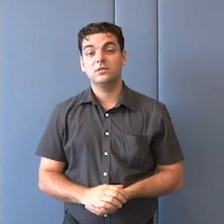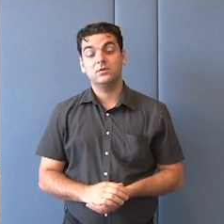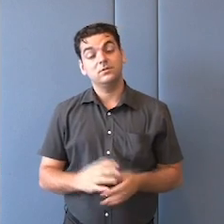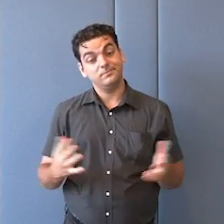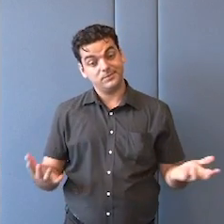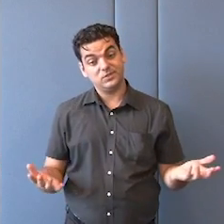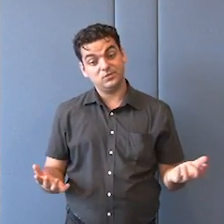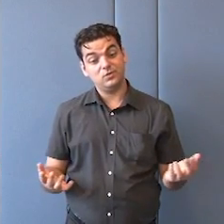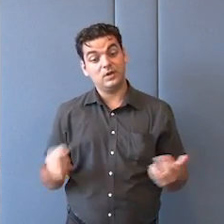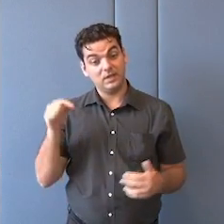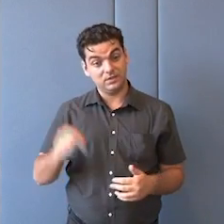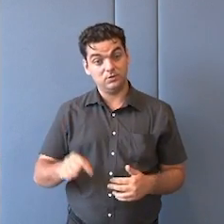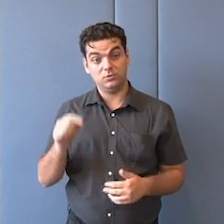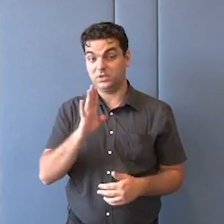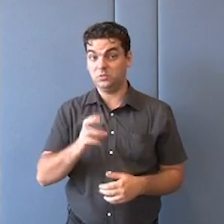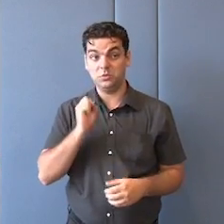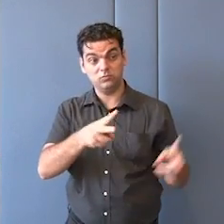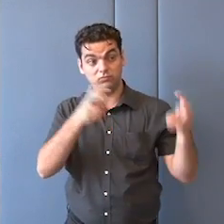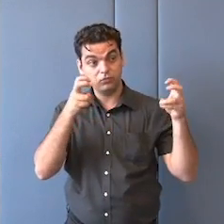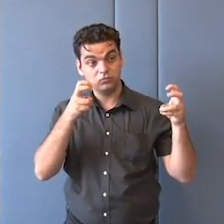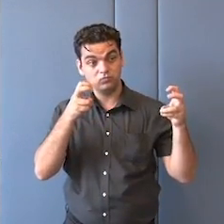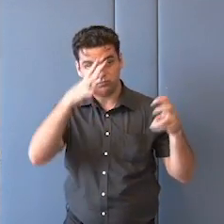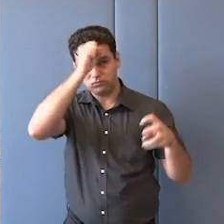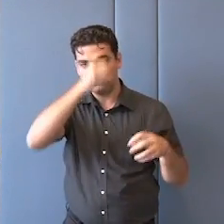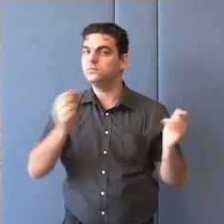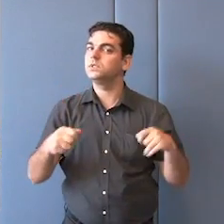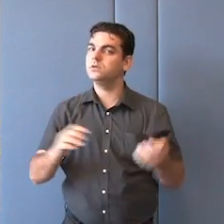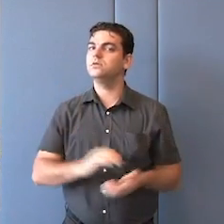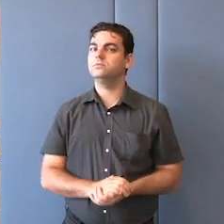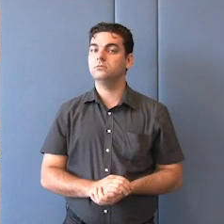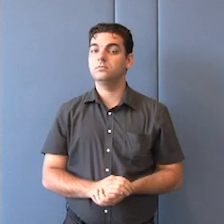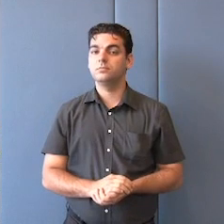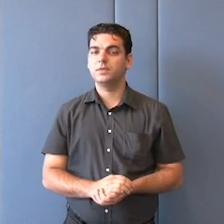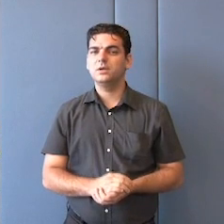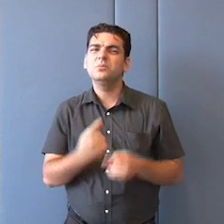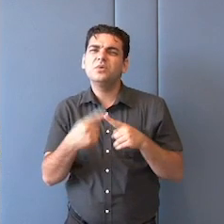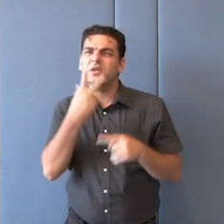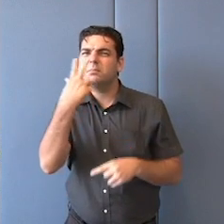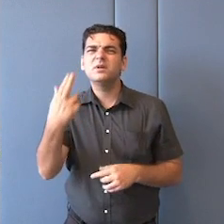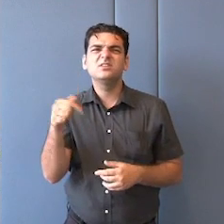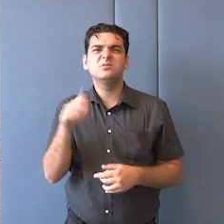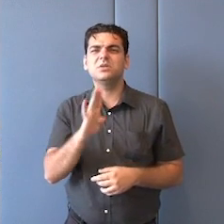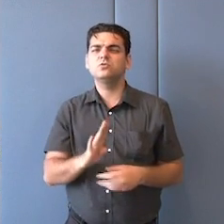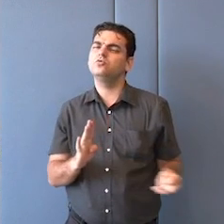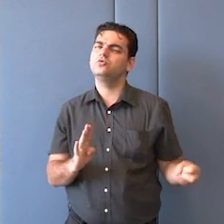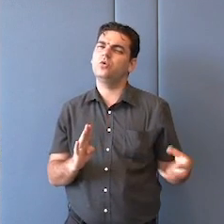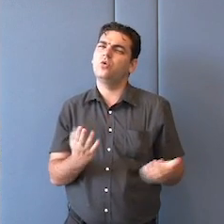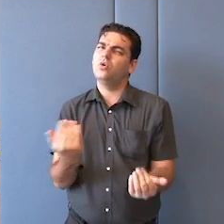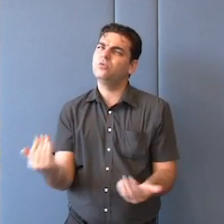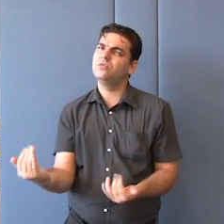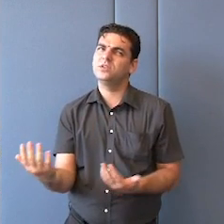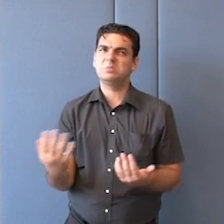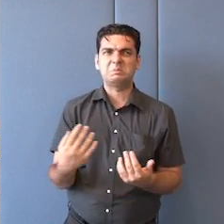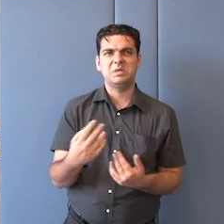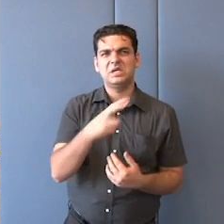interessante, quer dizer, nações jovens como nós, na América Latina, como na África, como